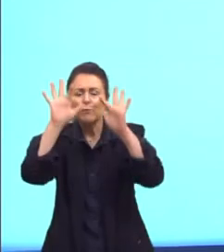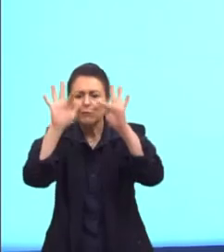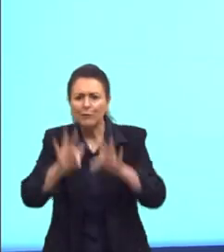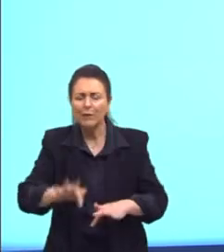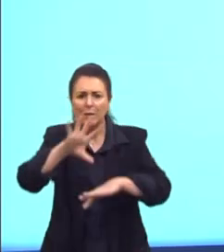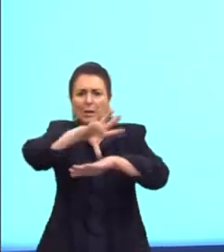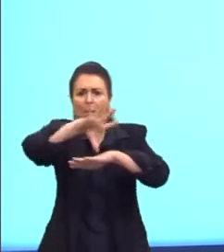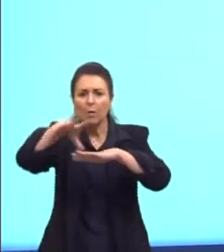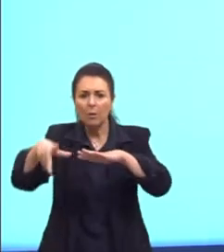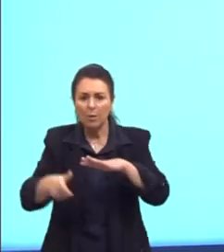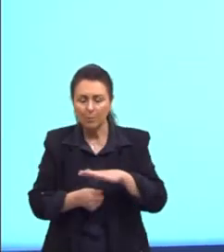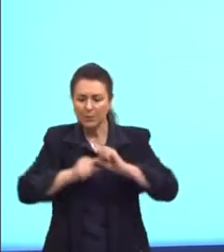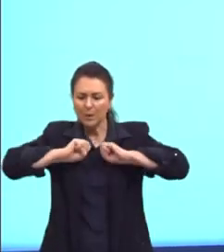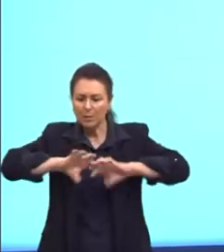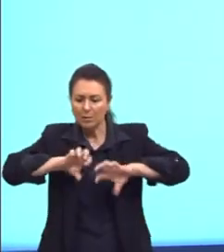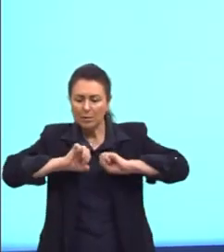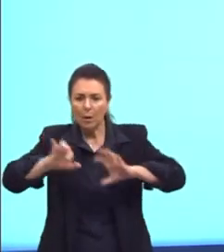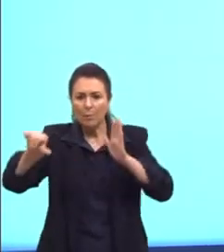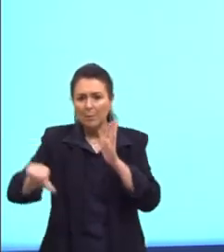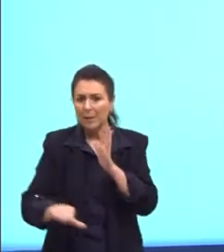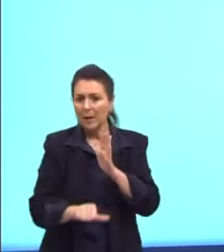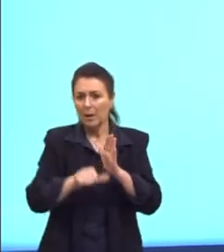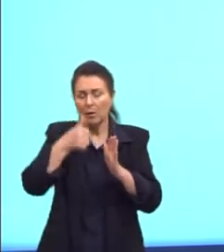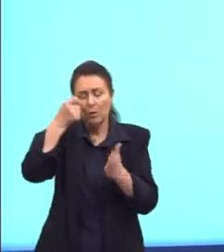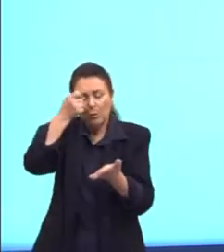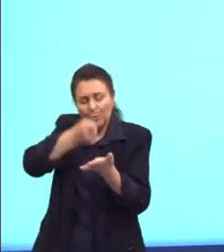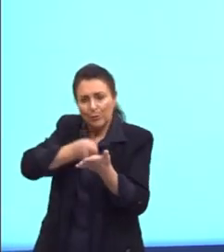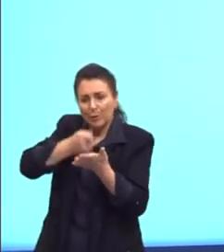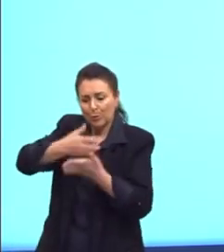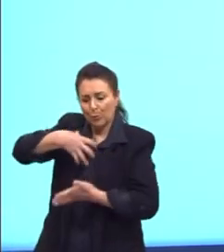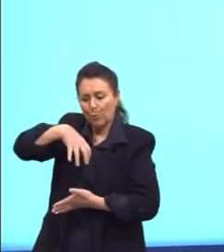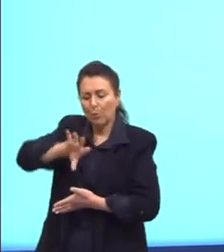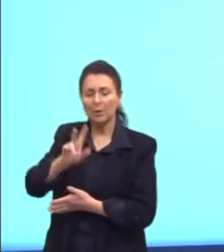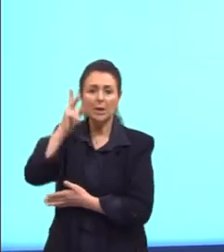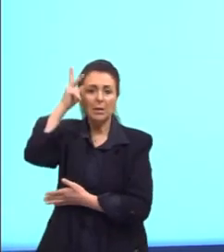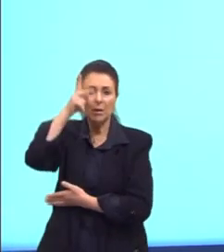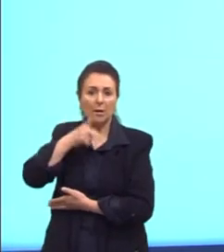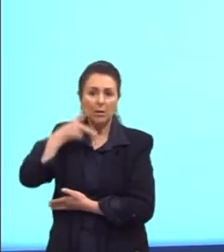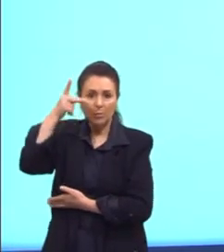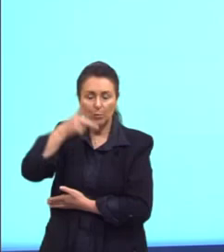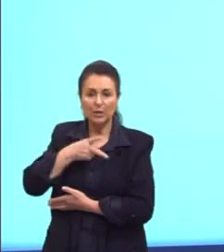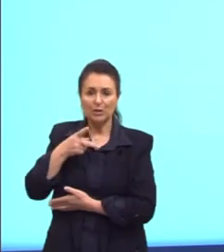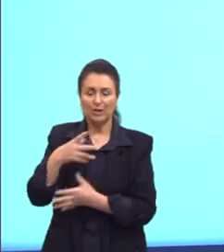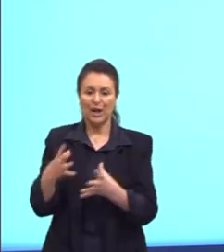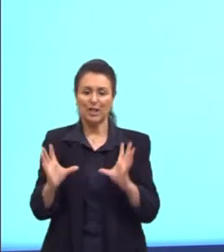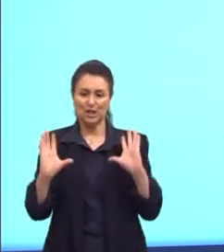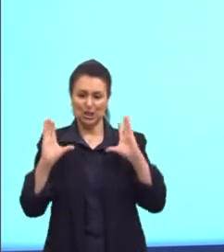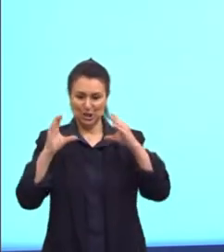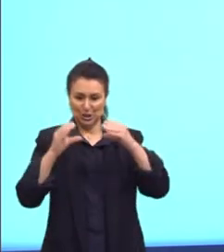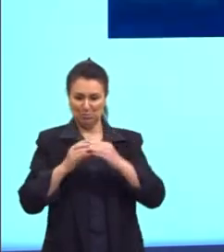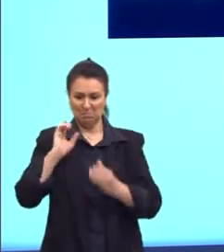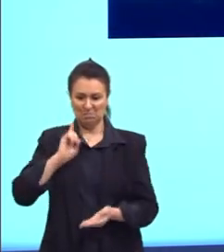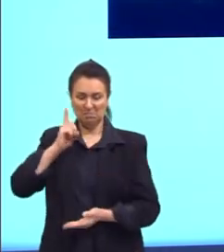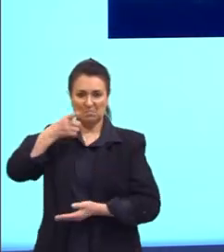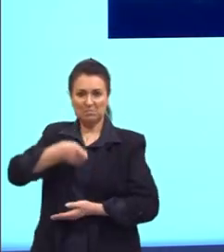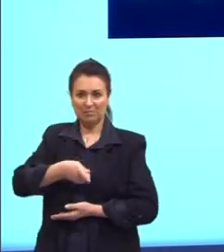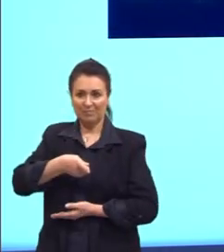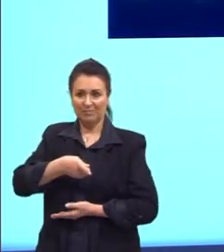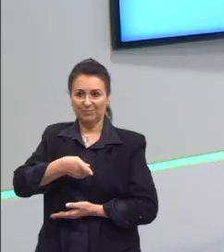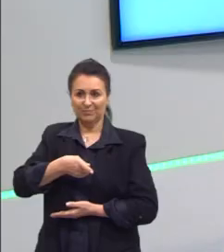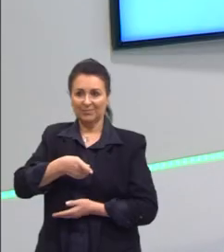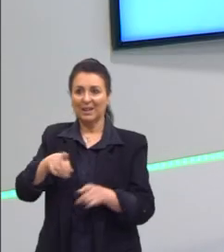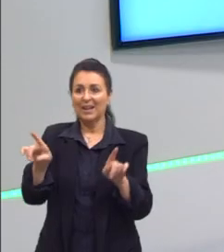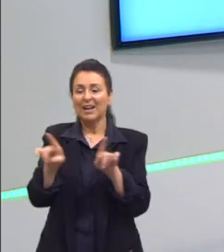pedindo uma educação melhor, lutando contra essa política, esse coronelismo da época. E